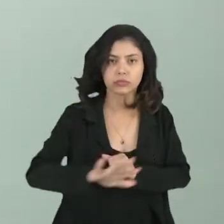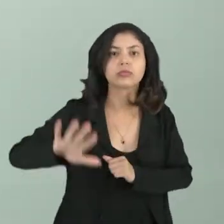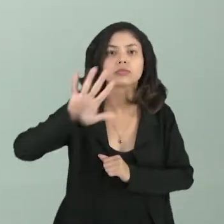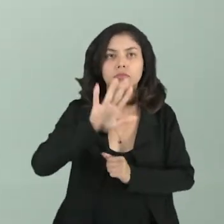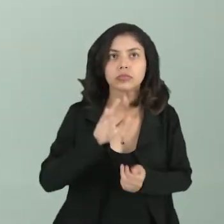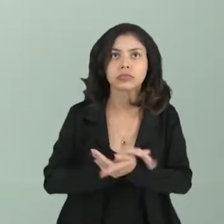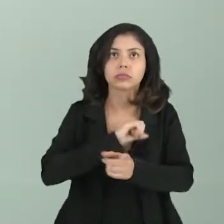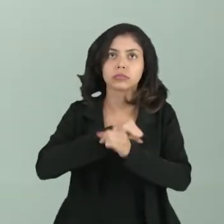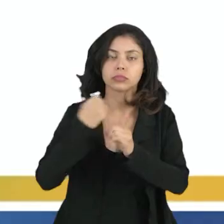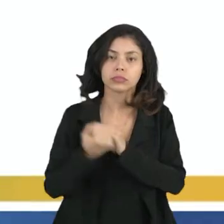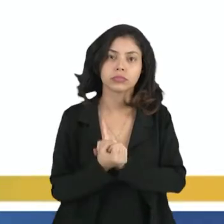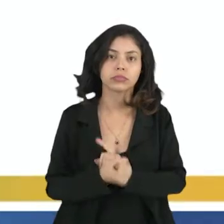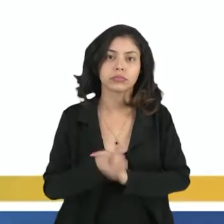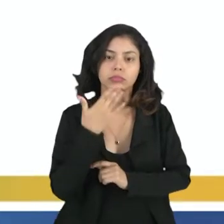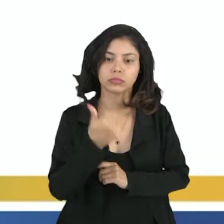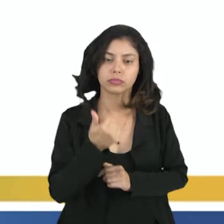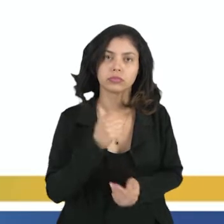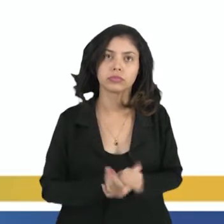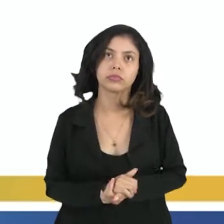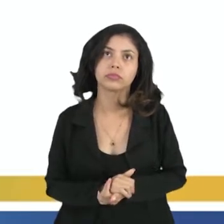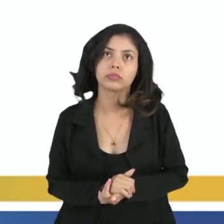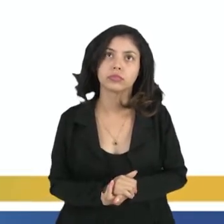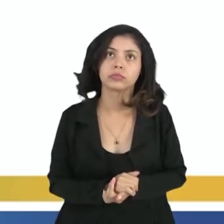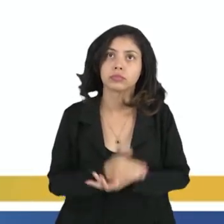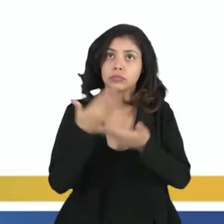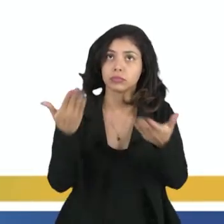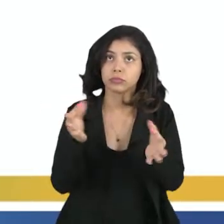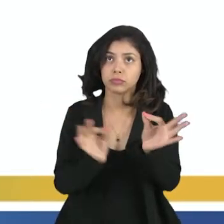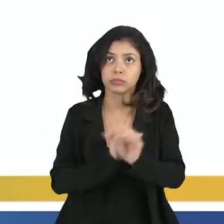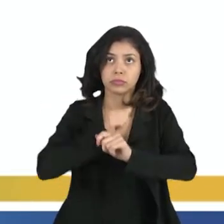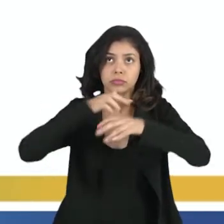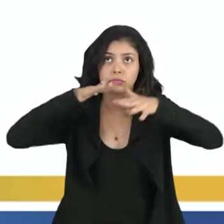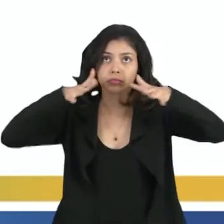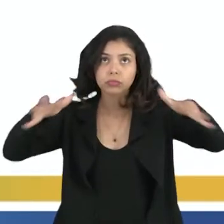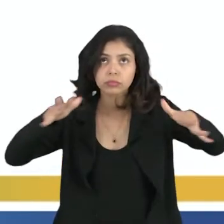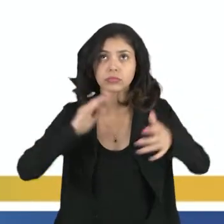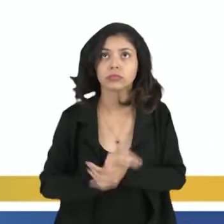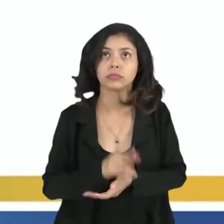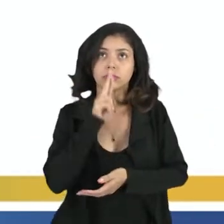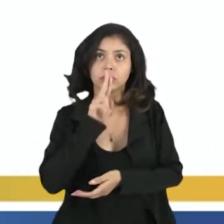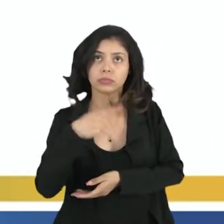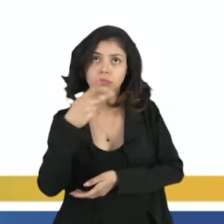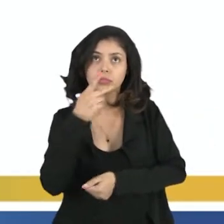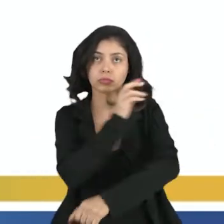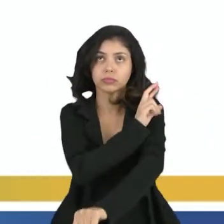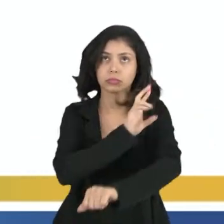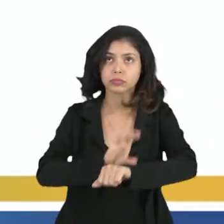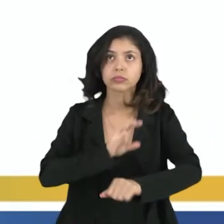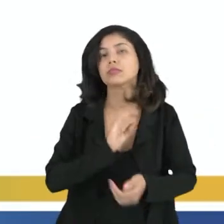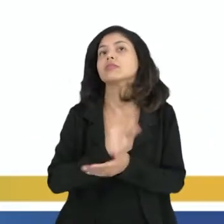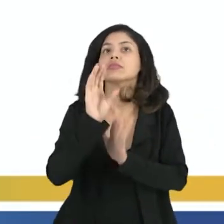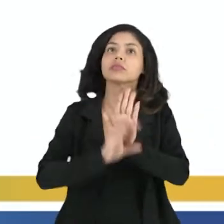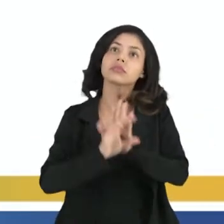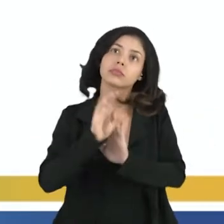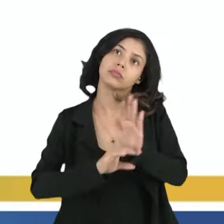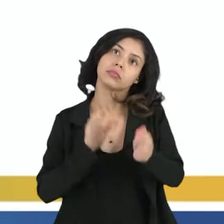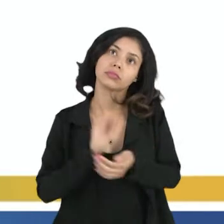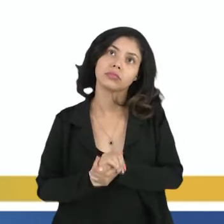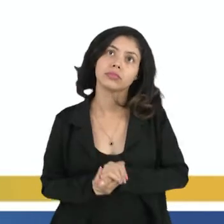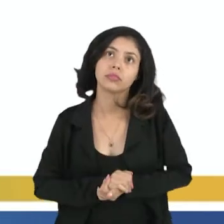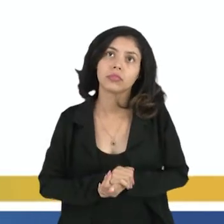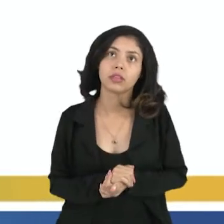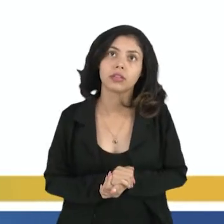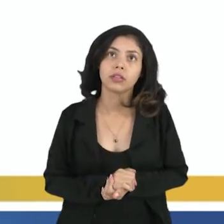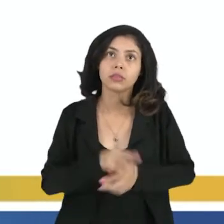sociedades, tá bom, pessoal? Em uma abordagem mais ampla, né? Falando de conceitos, cultura é